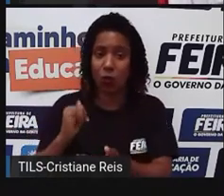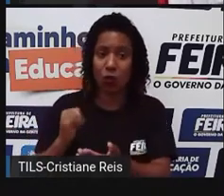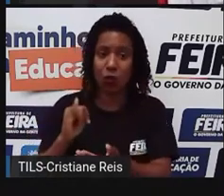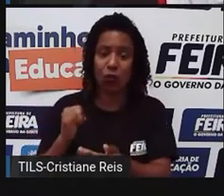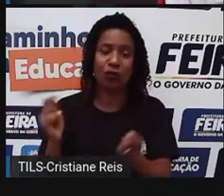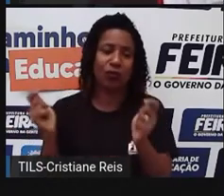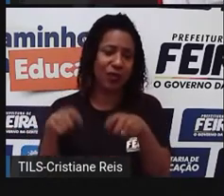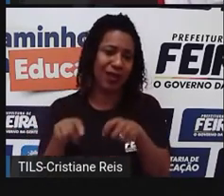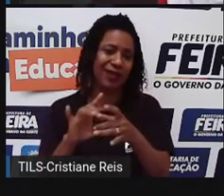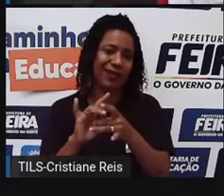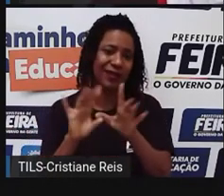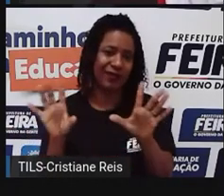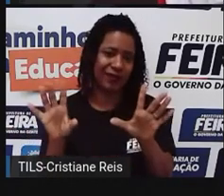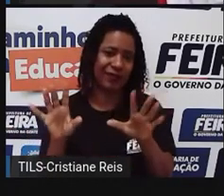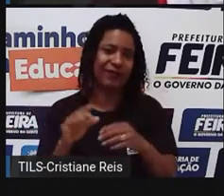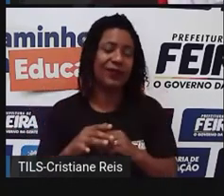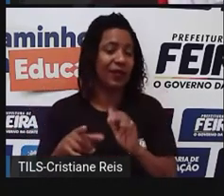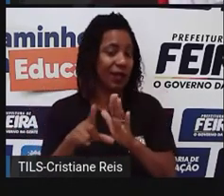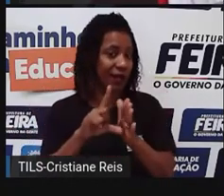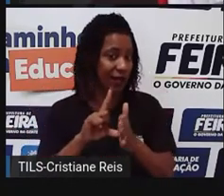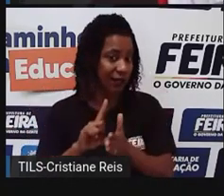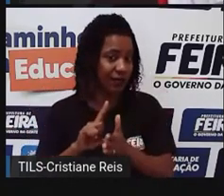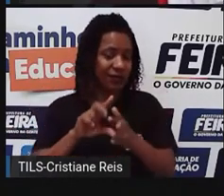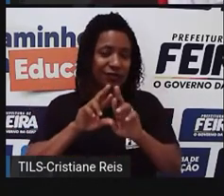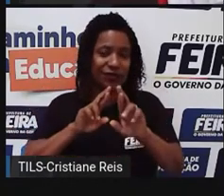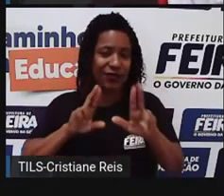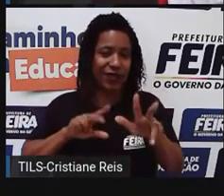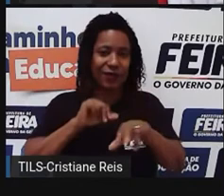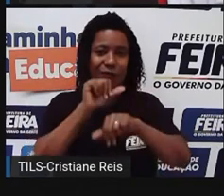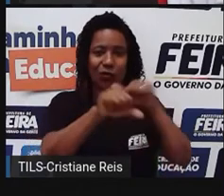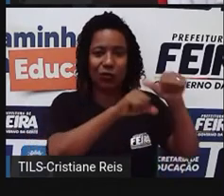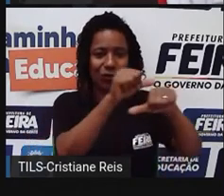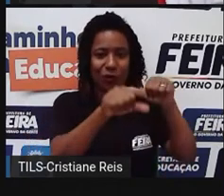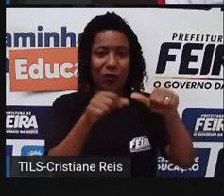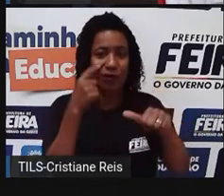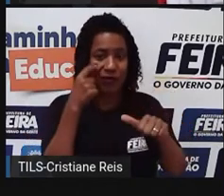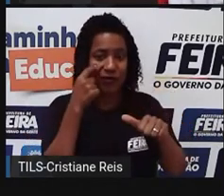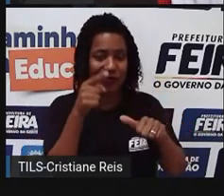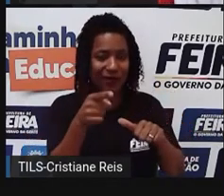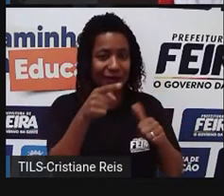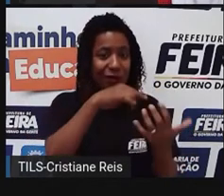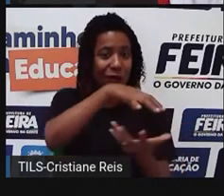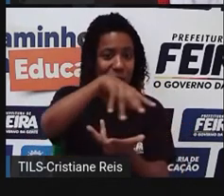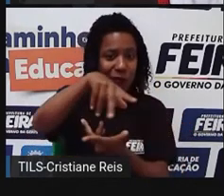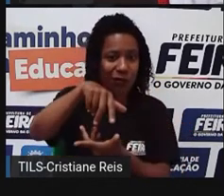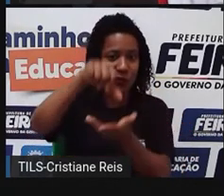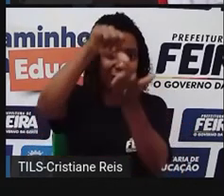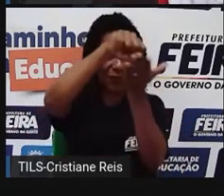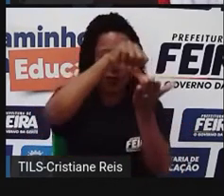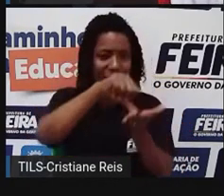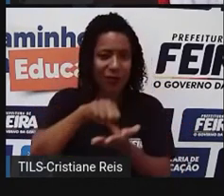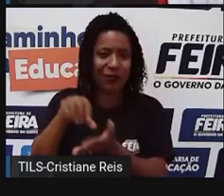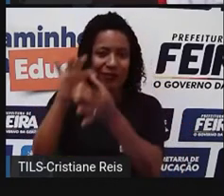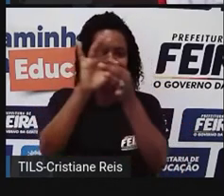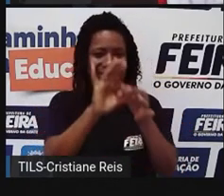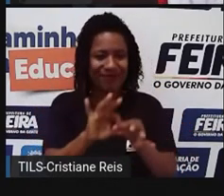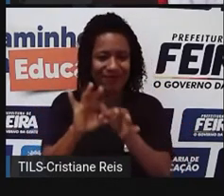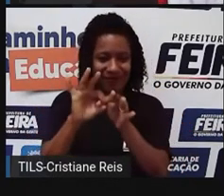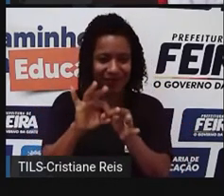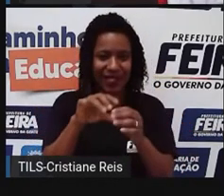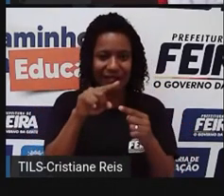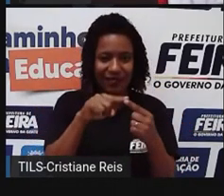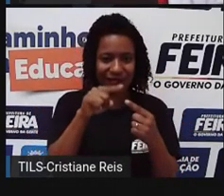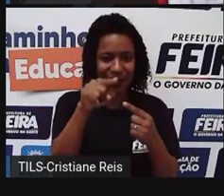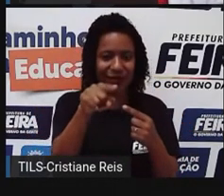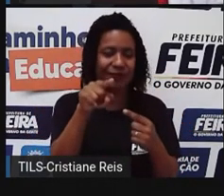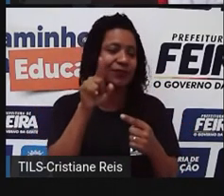totalmente diferente do que eles tinham antes, né. Aqui, só para vocês perceberem, esse mundo multipolar, onde eu tinha aqui a influência dos Estados Unidos, né,